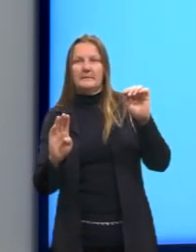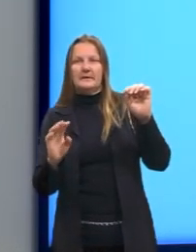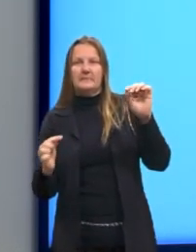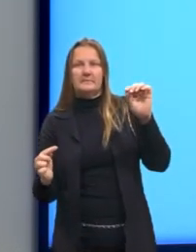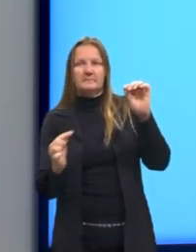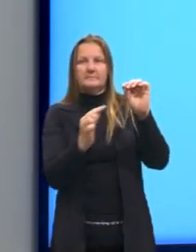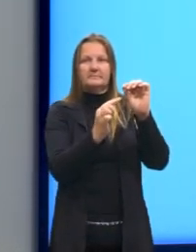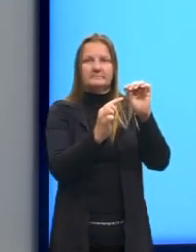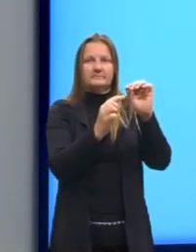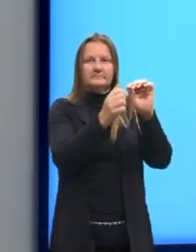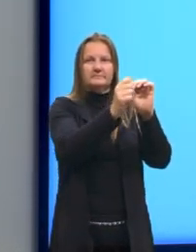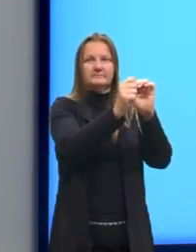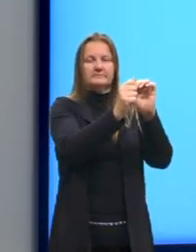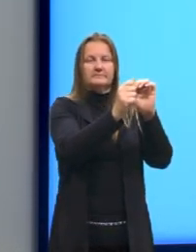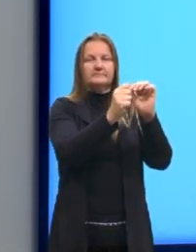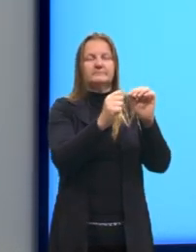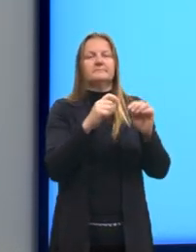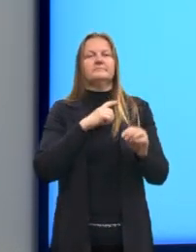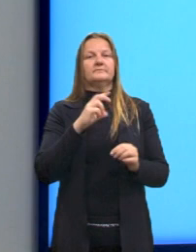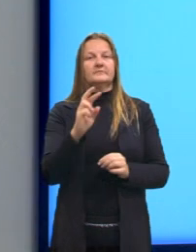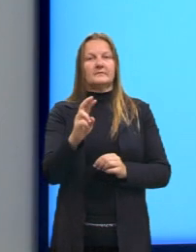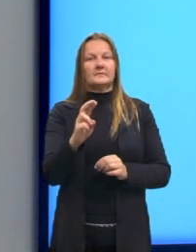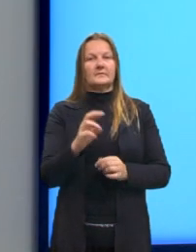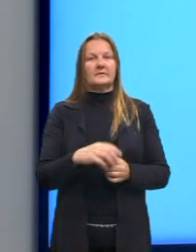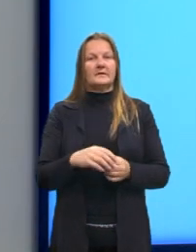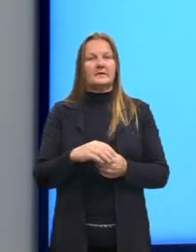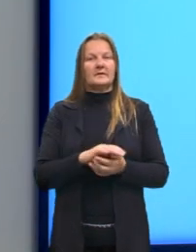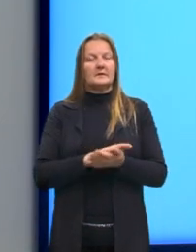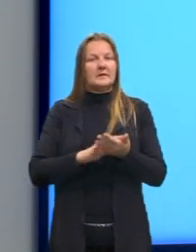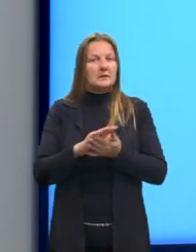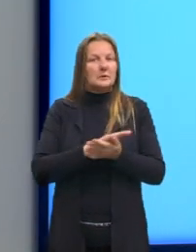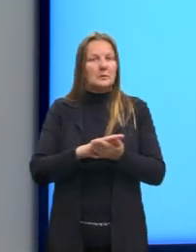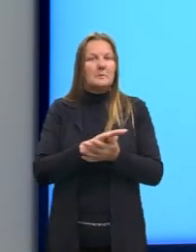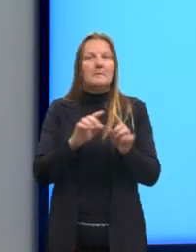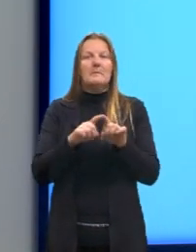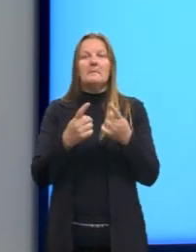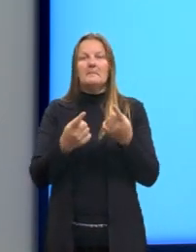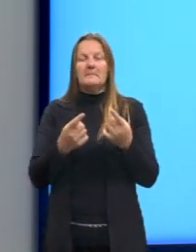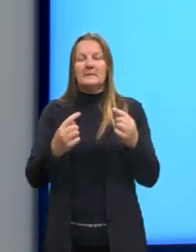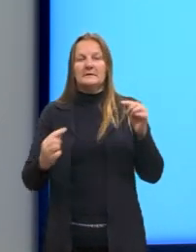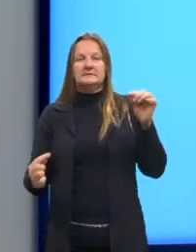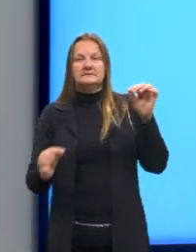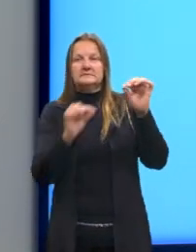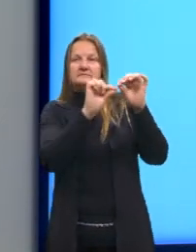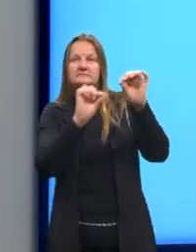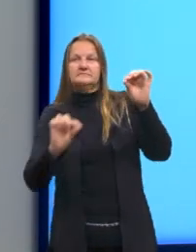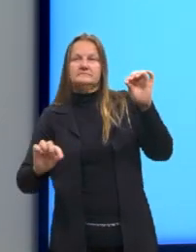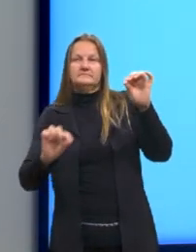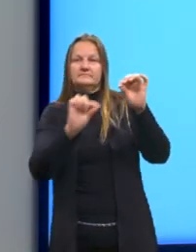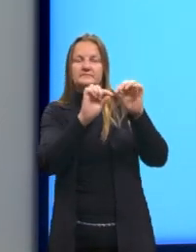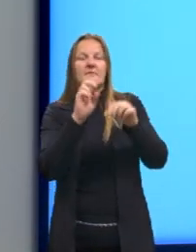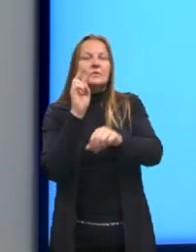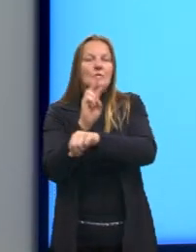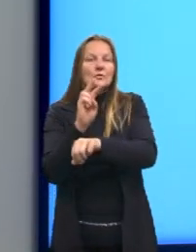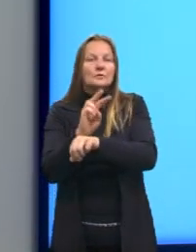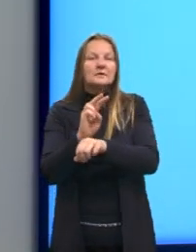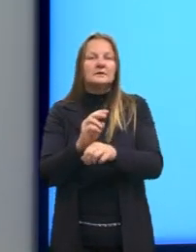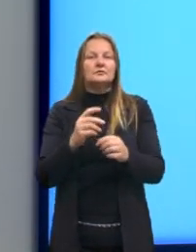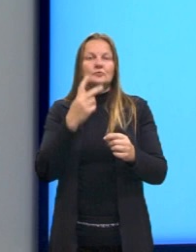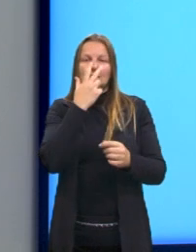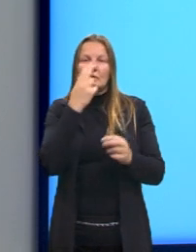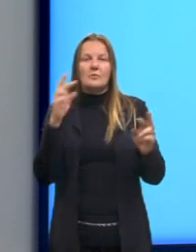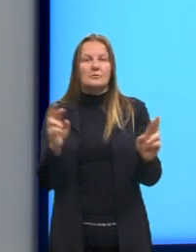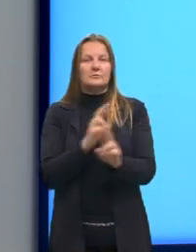o resultado em si não iria modificar, tá? Mas, sempre cuidar para manter a mesma